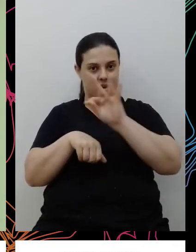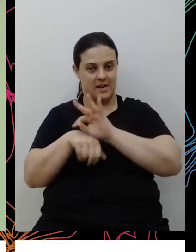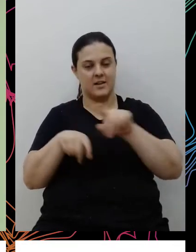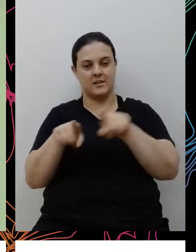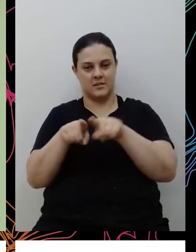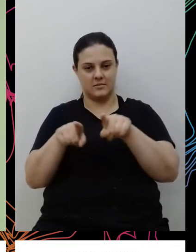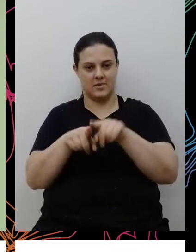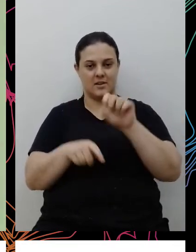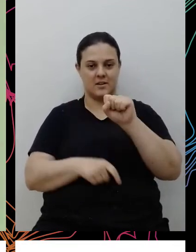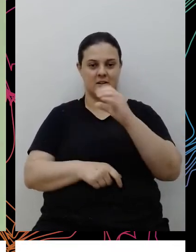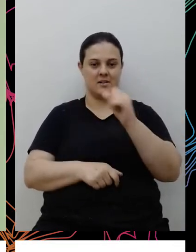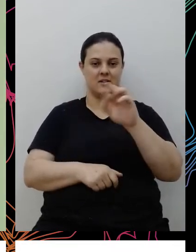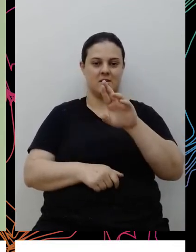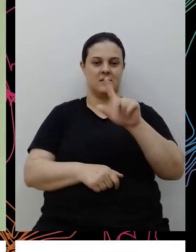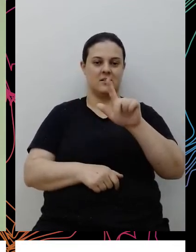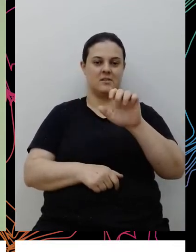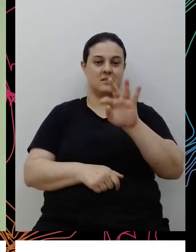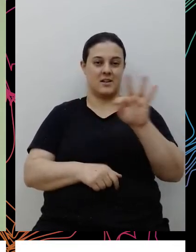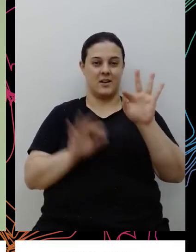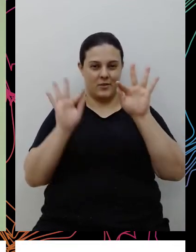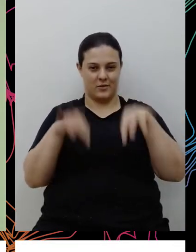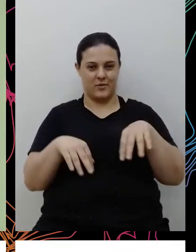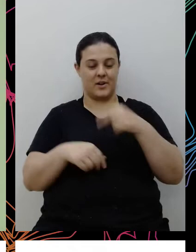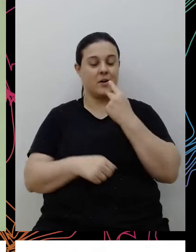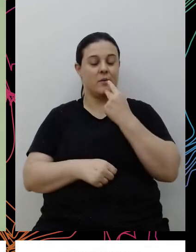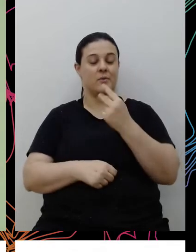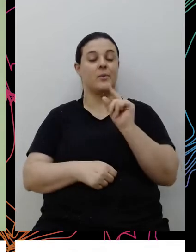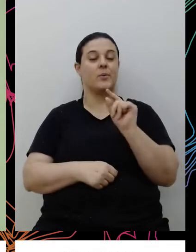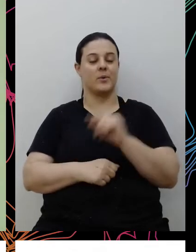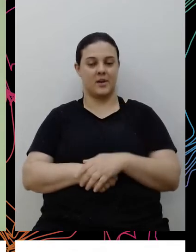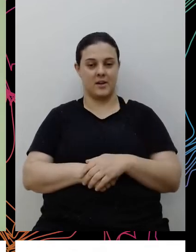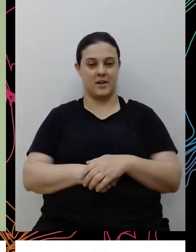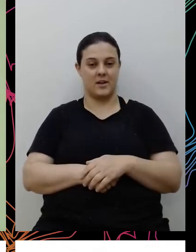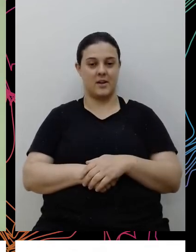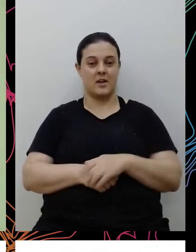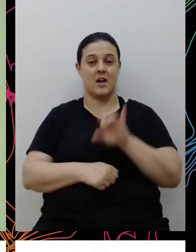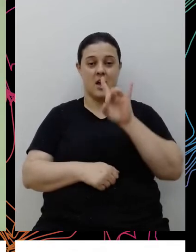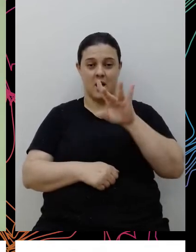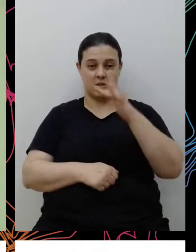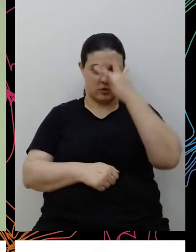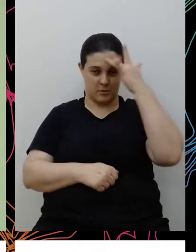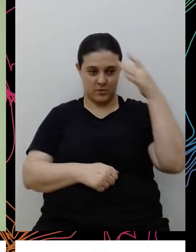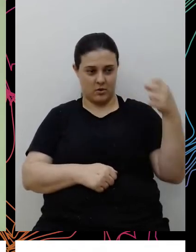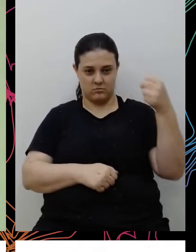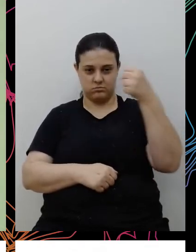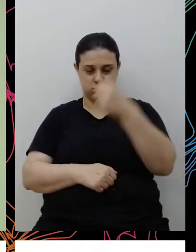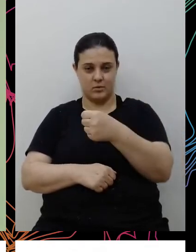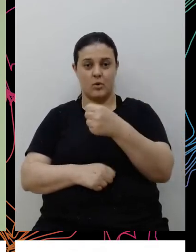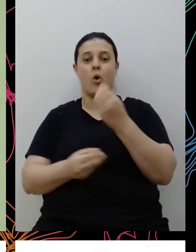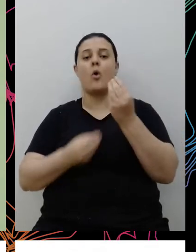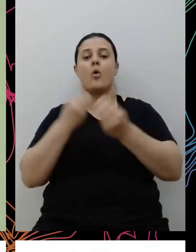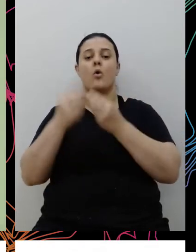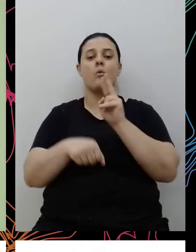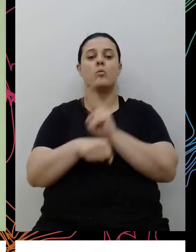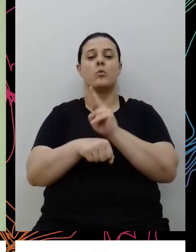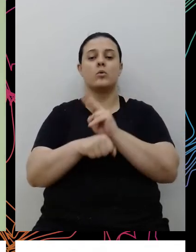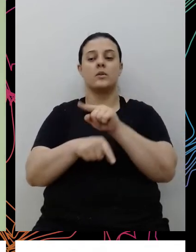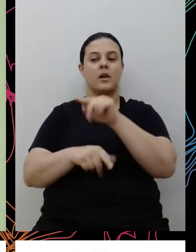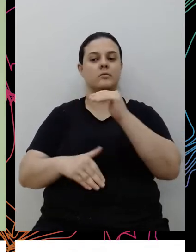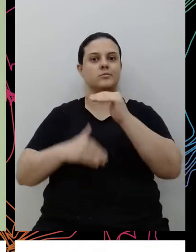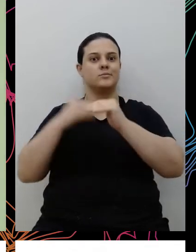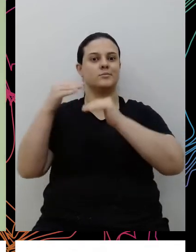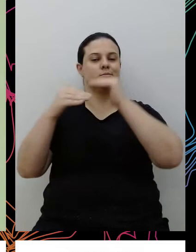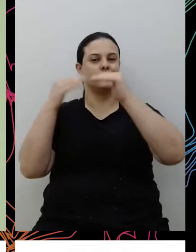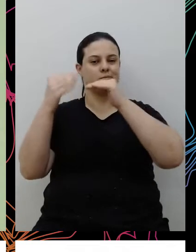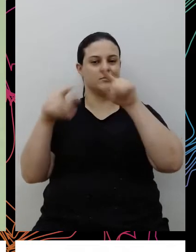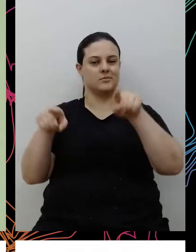a Scarlett trouxe no finalzinho da fala dela que eu consegui acompanhar, que não é só colocar essas pessoas, né, mas é como que a gente cuida da ascensão dessas